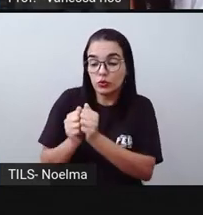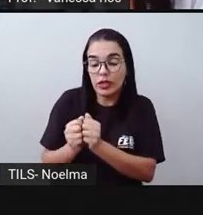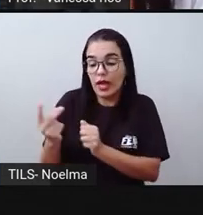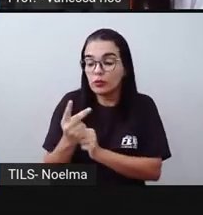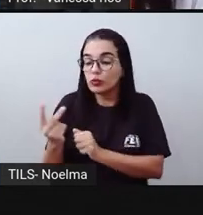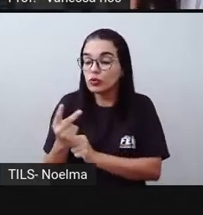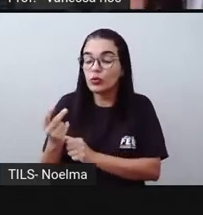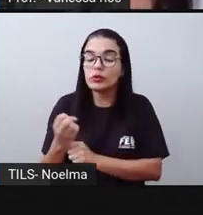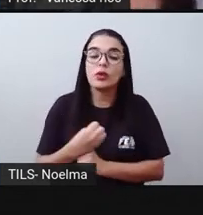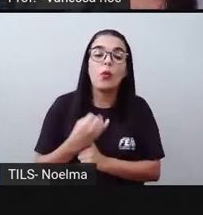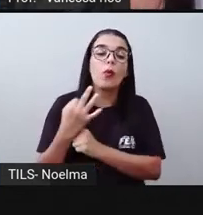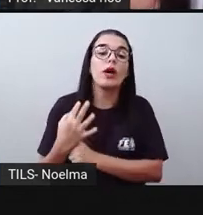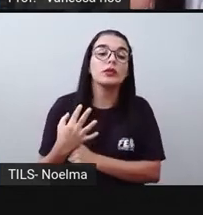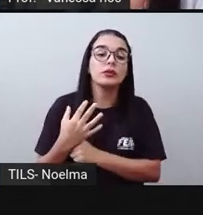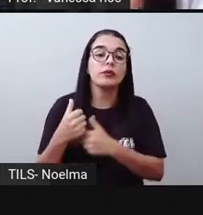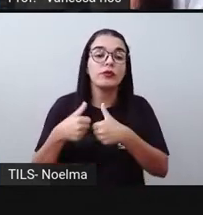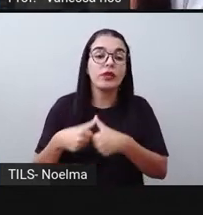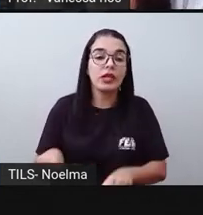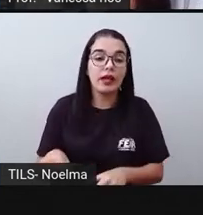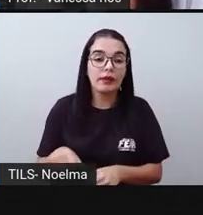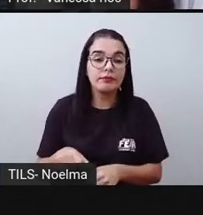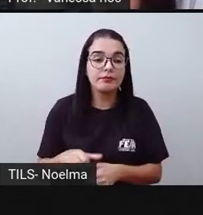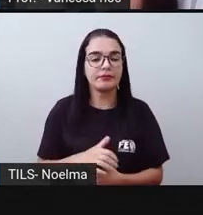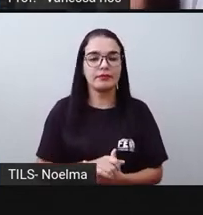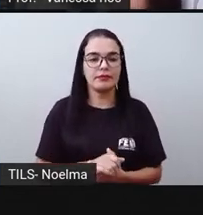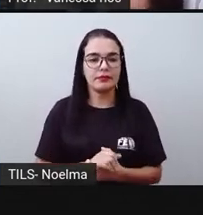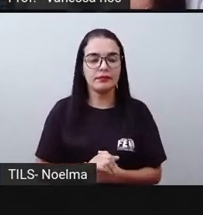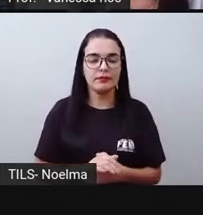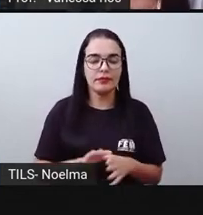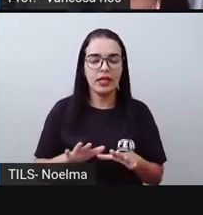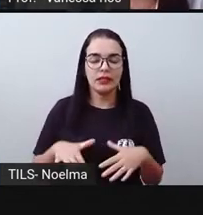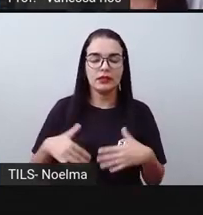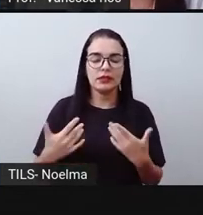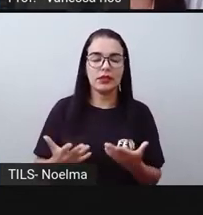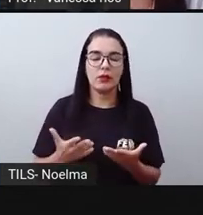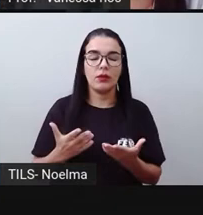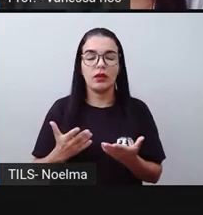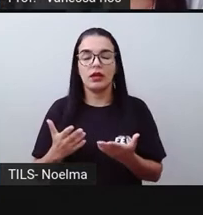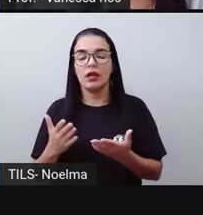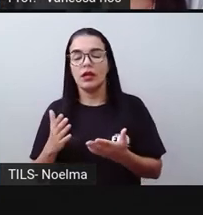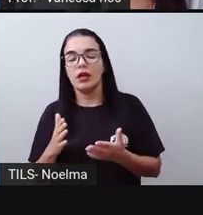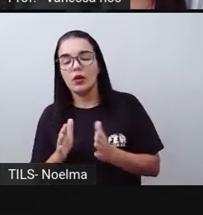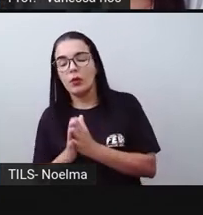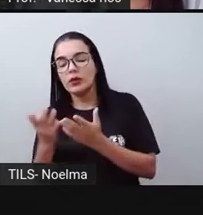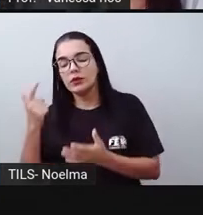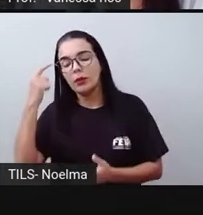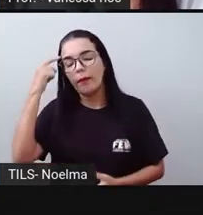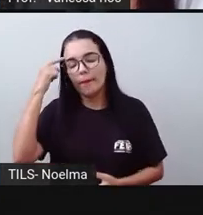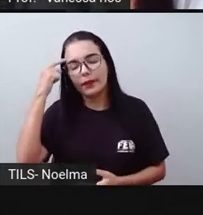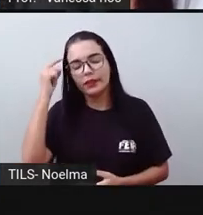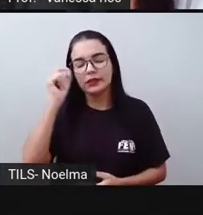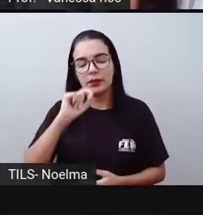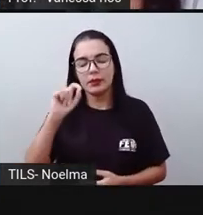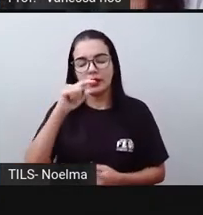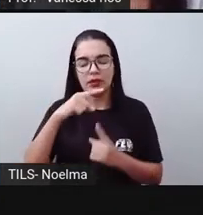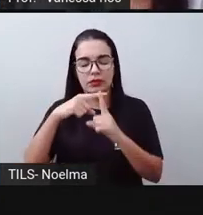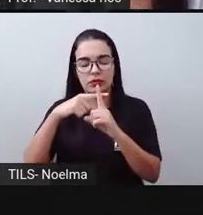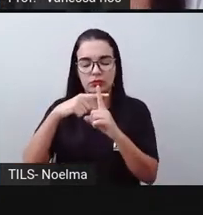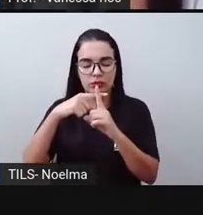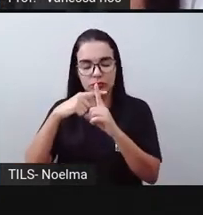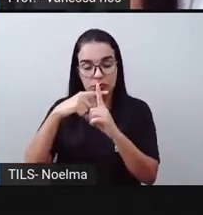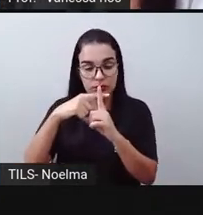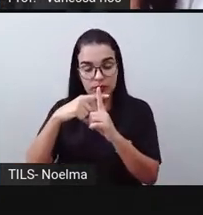todo. Quando a gente pensa aí em total, em juntar, a gente já começa aí a identificar qual